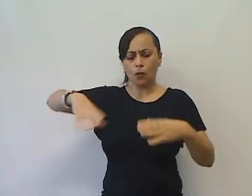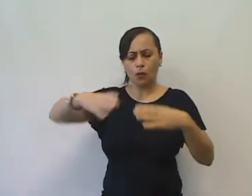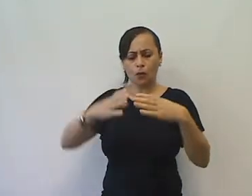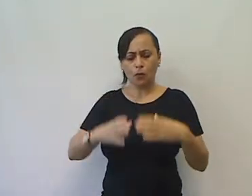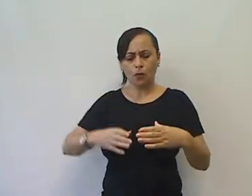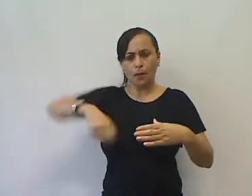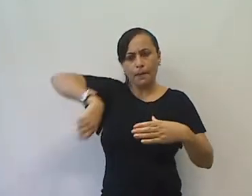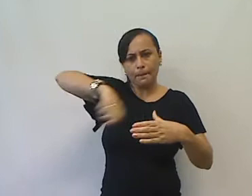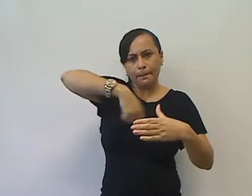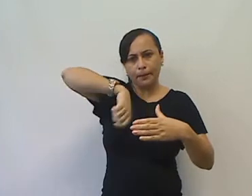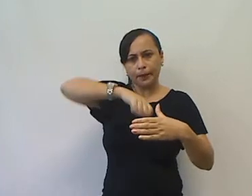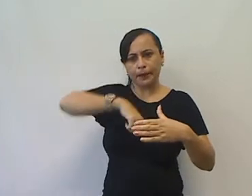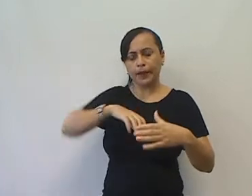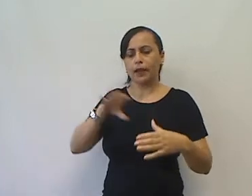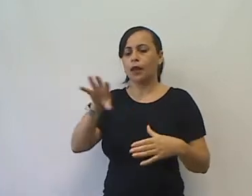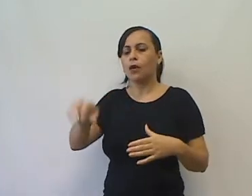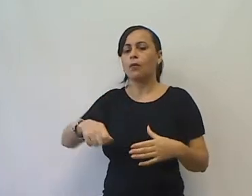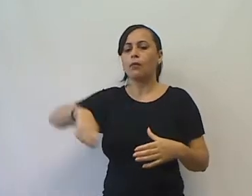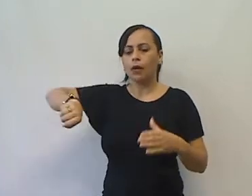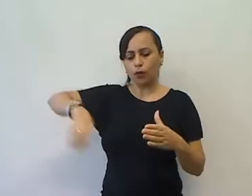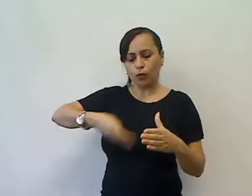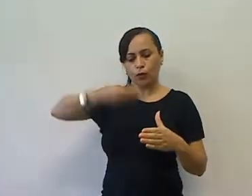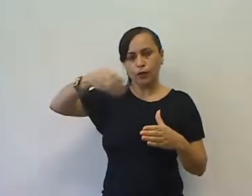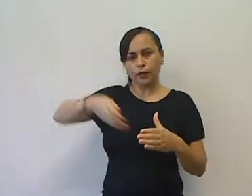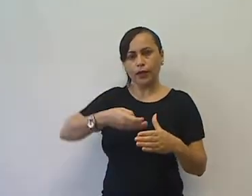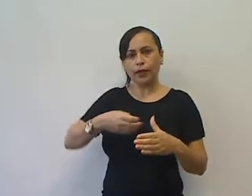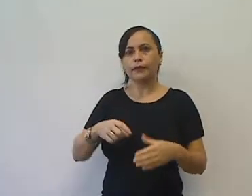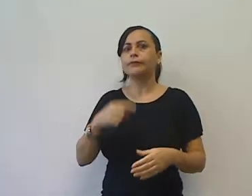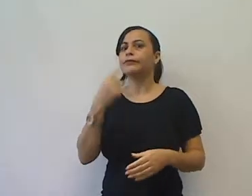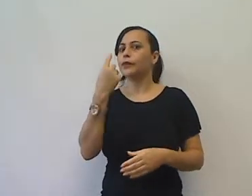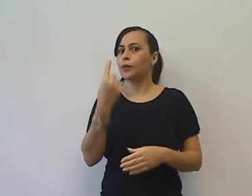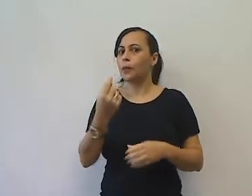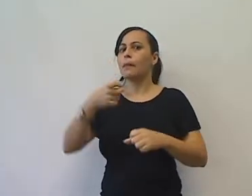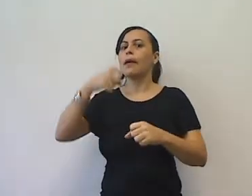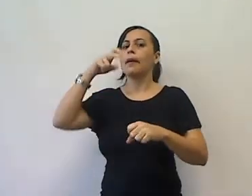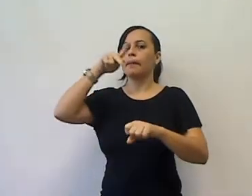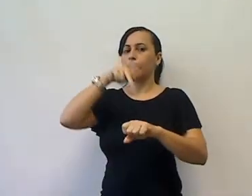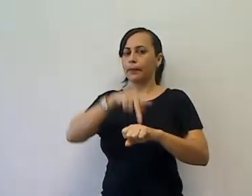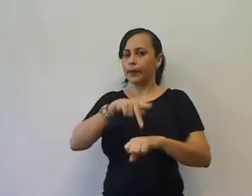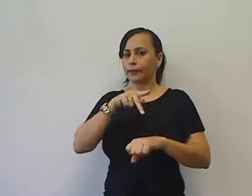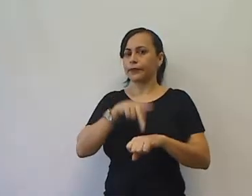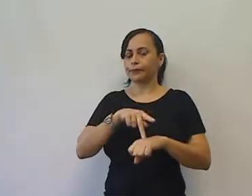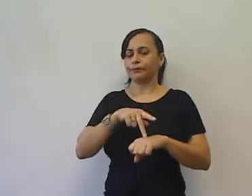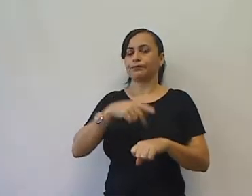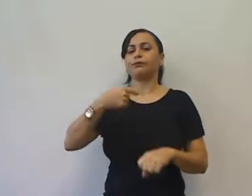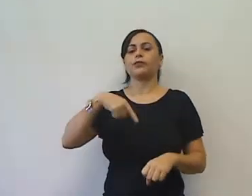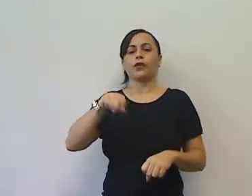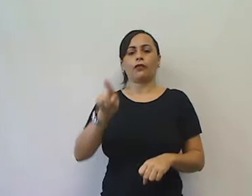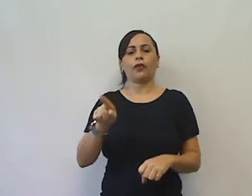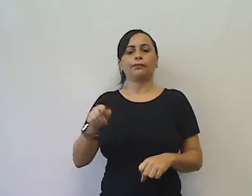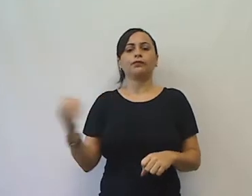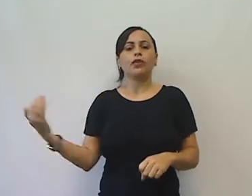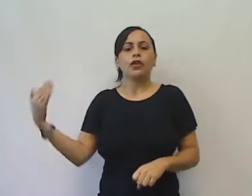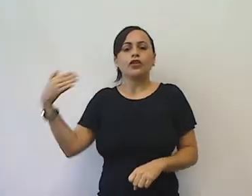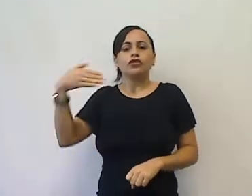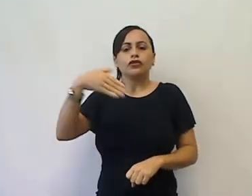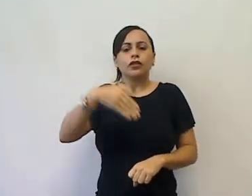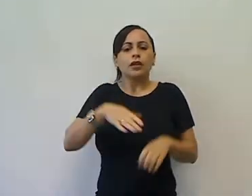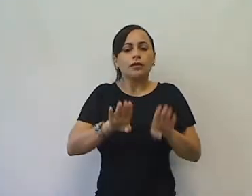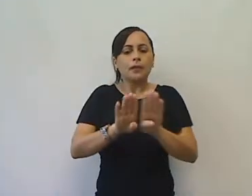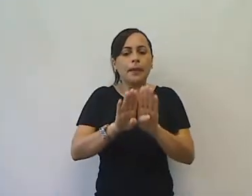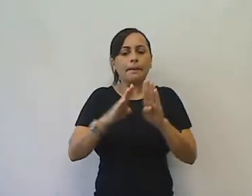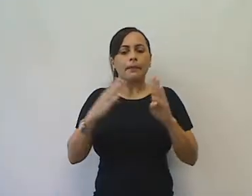pedra. E lá se foi. Chegando na porteira da fazenda da velha senhora,